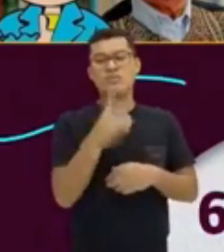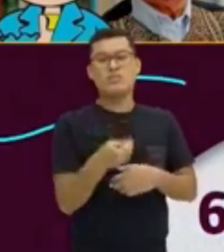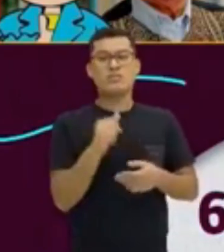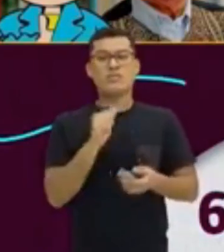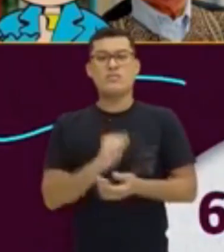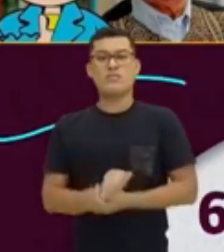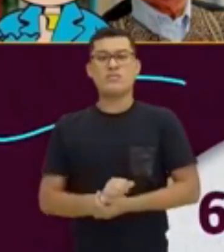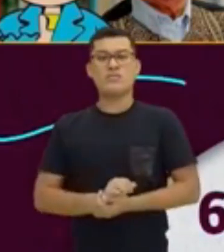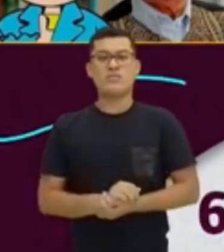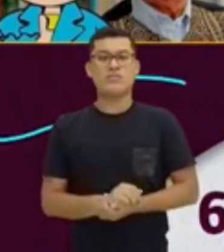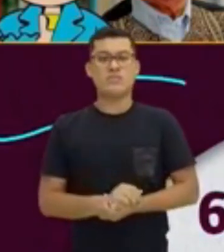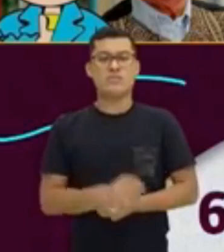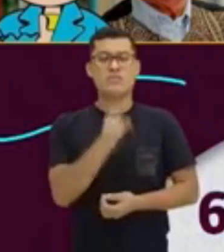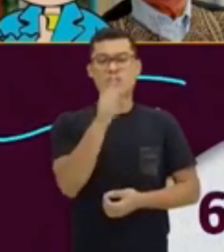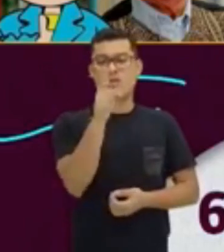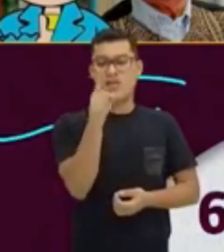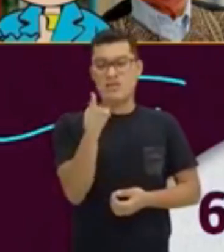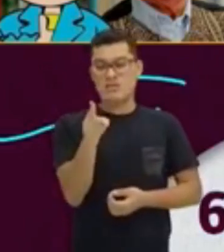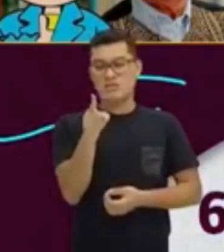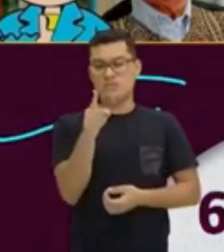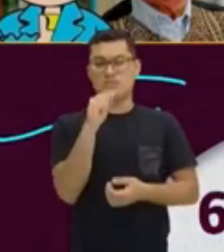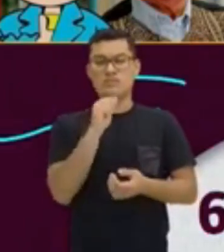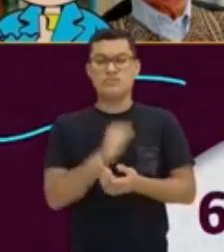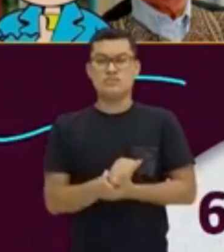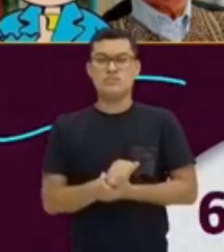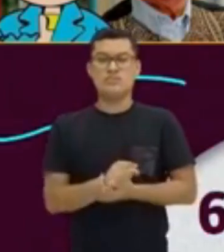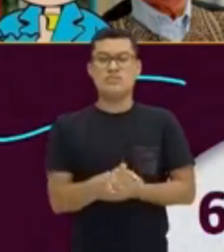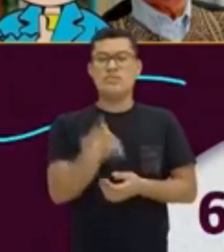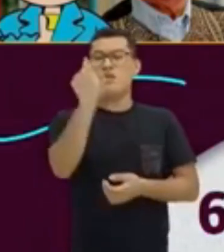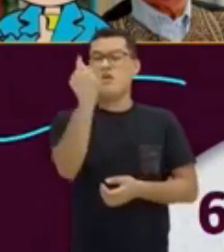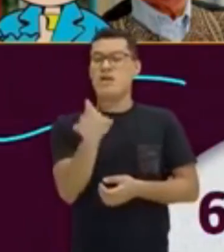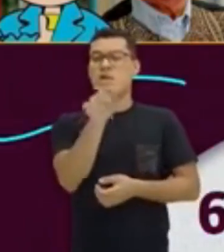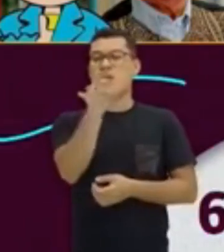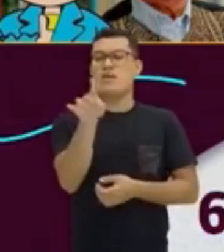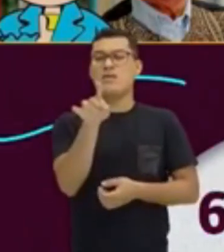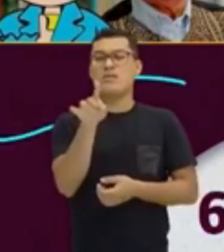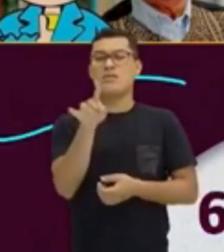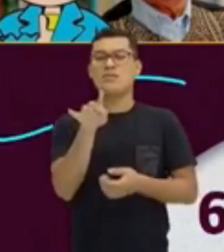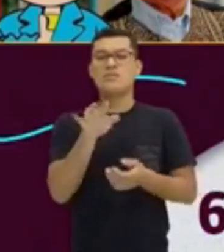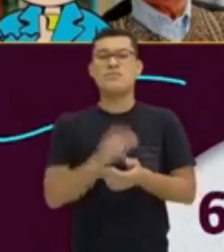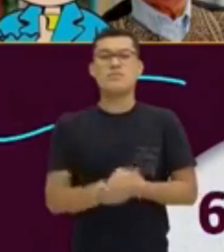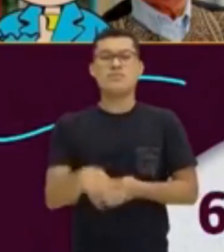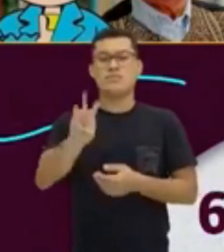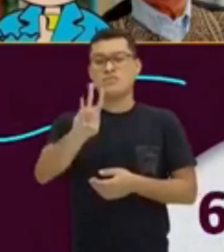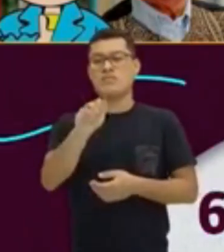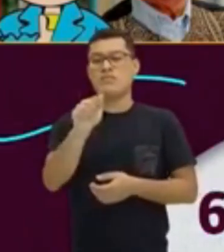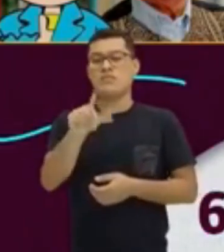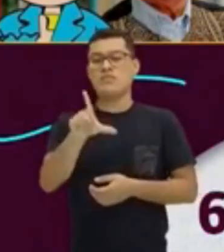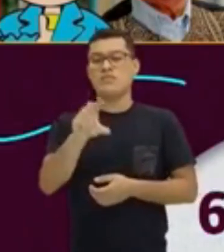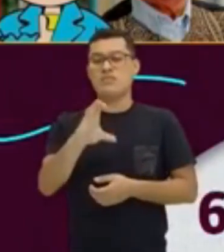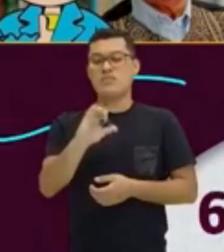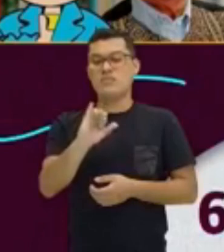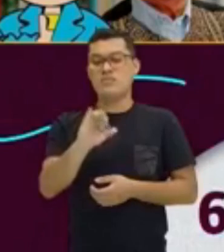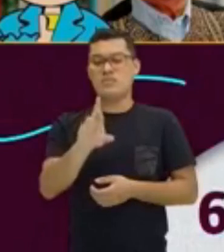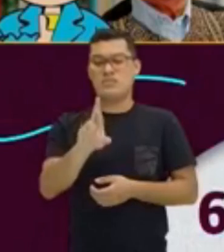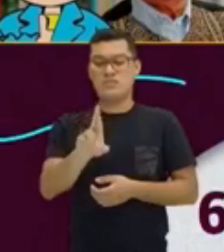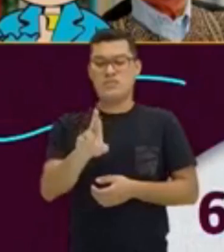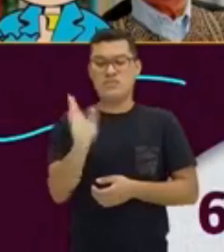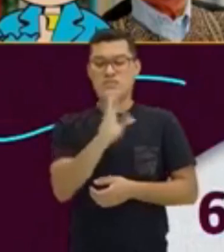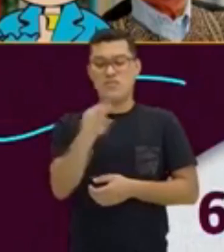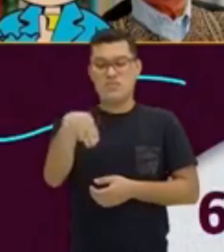is, esse, é, Balsi Monteiro. Apontando, olha. Ele está